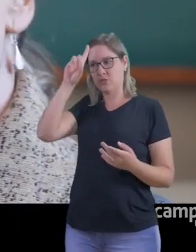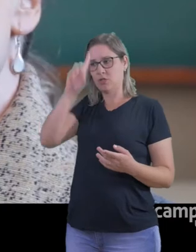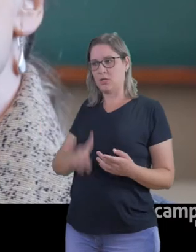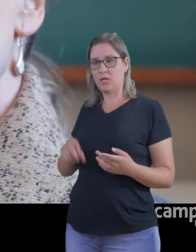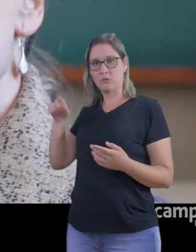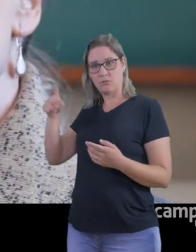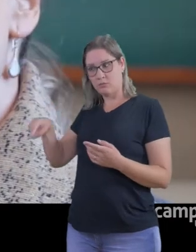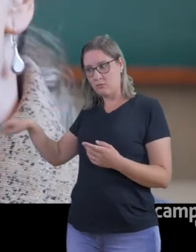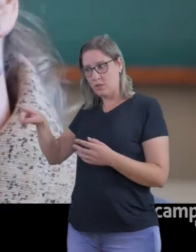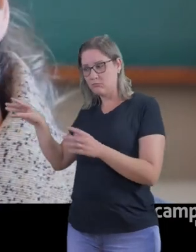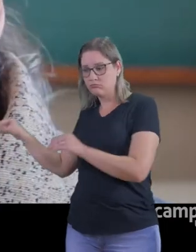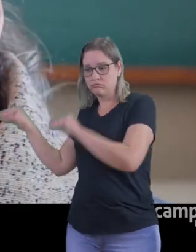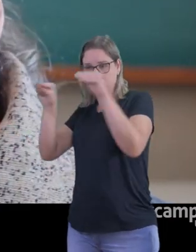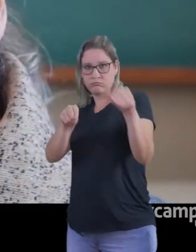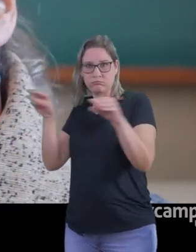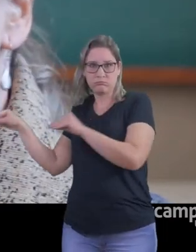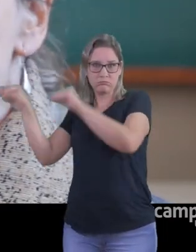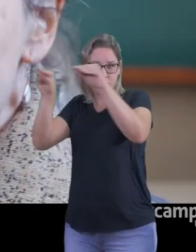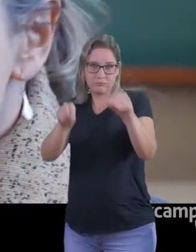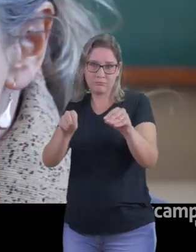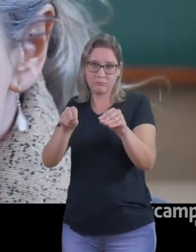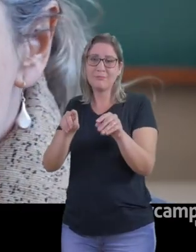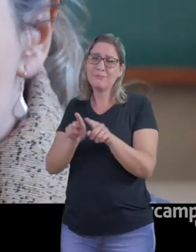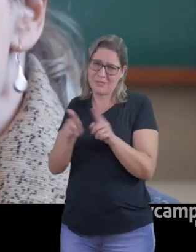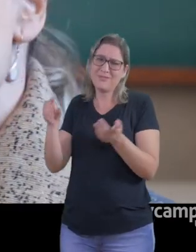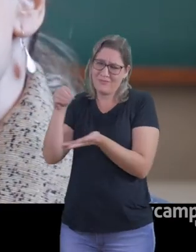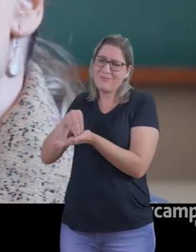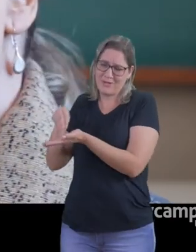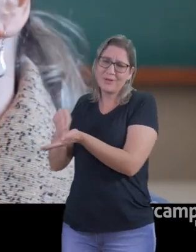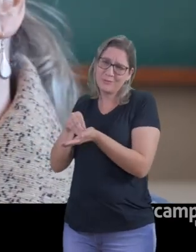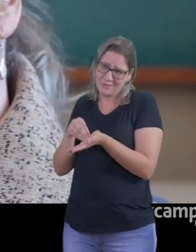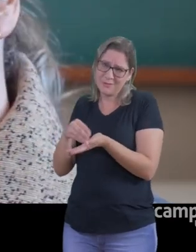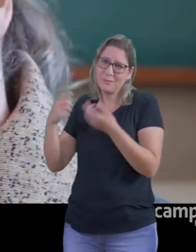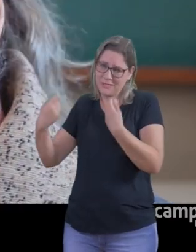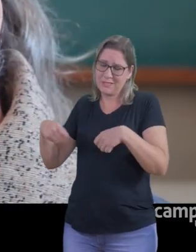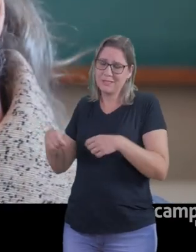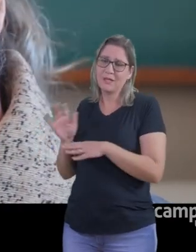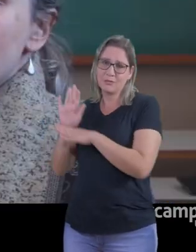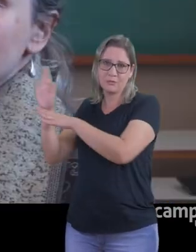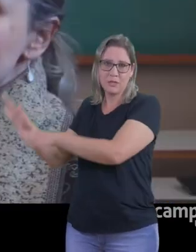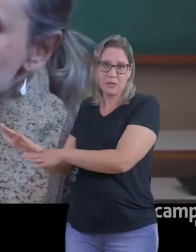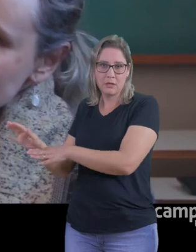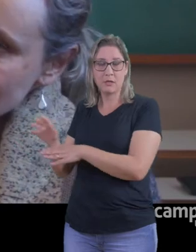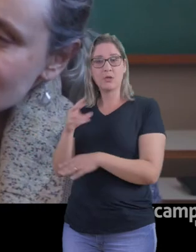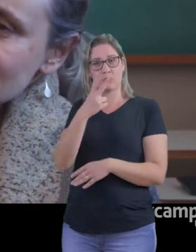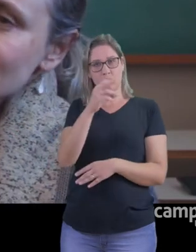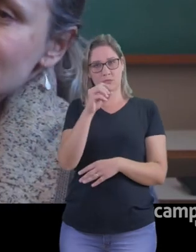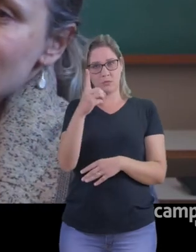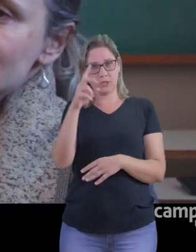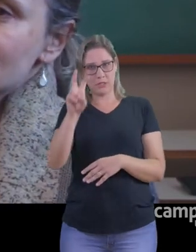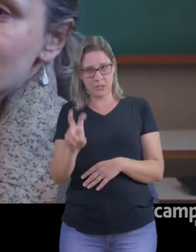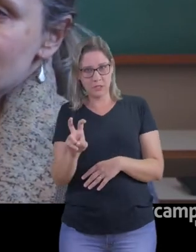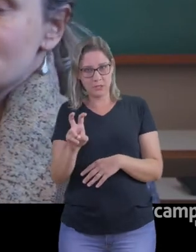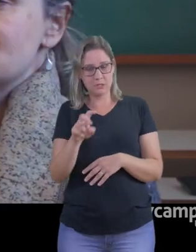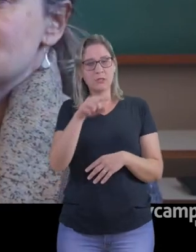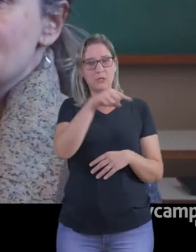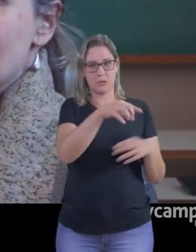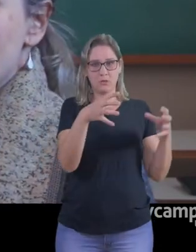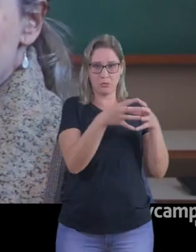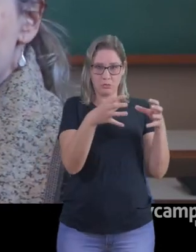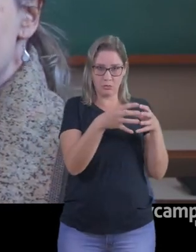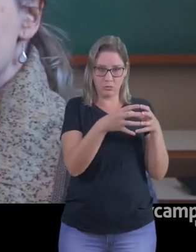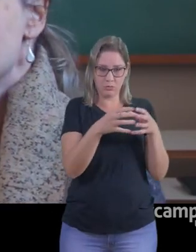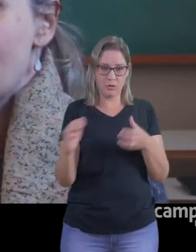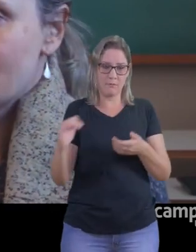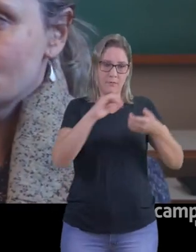prático o direito humano de imigrar, que ainda é um direito de ser conquistado e posto em prática. Em 2015, o Migraide, então, passou a